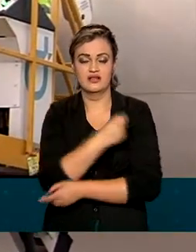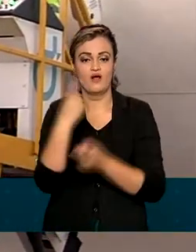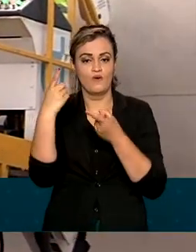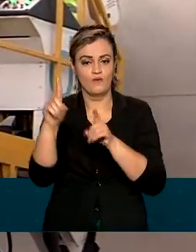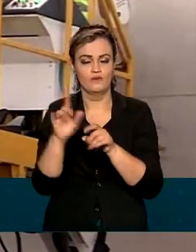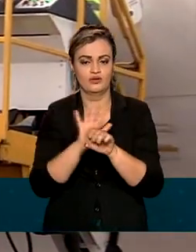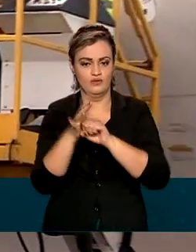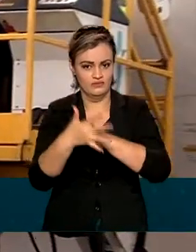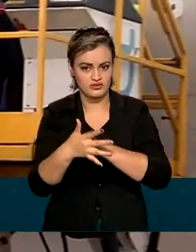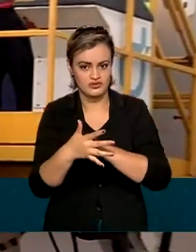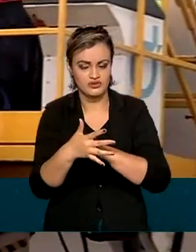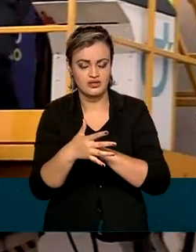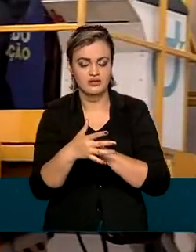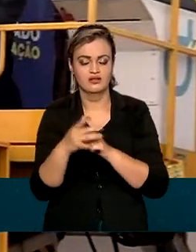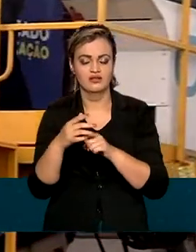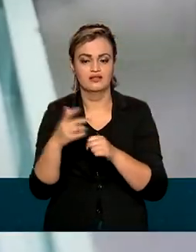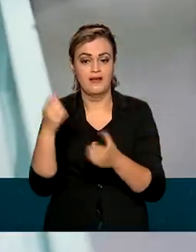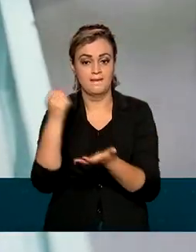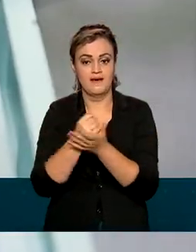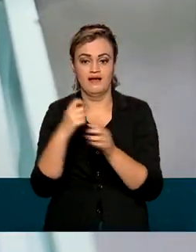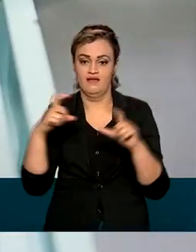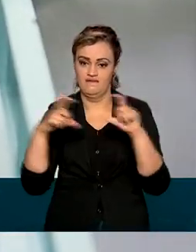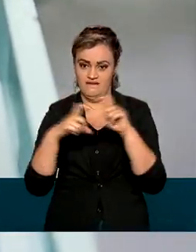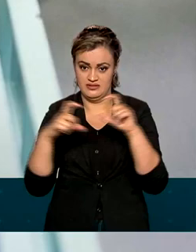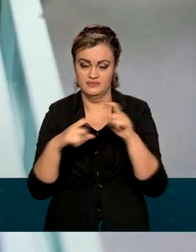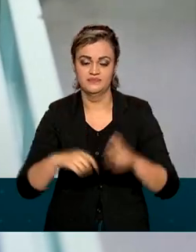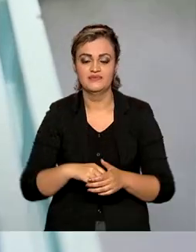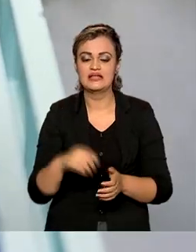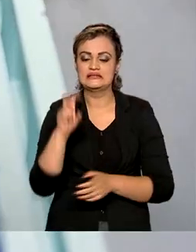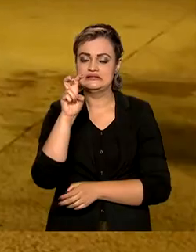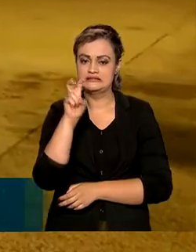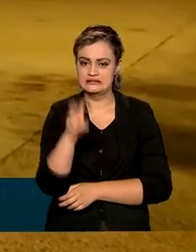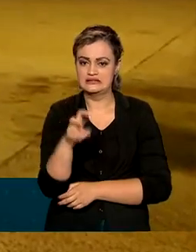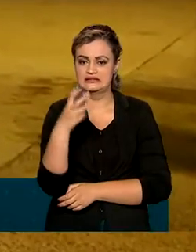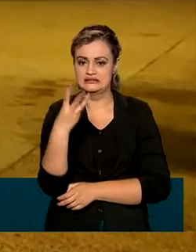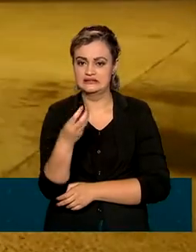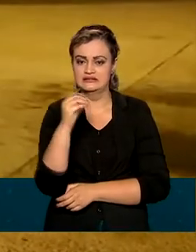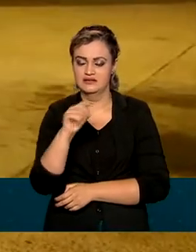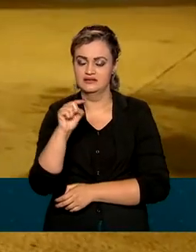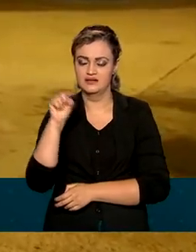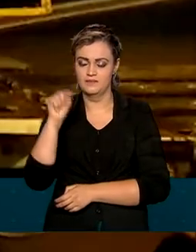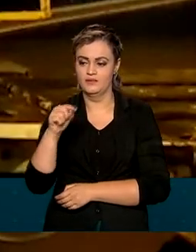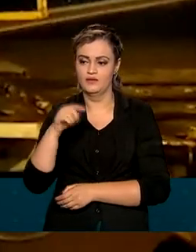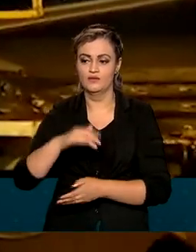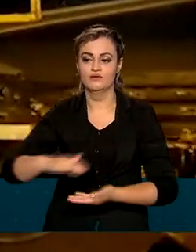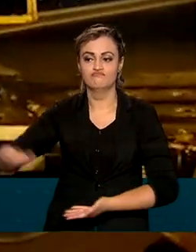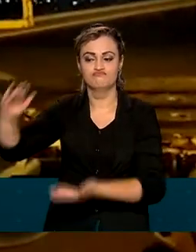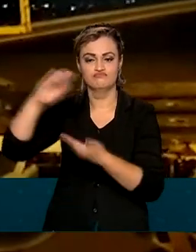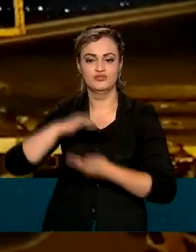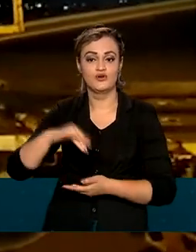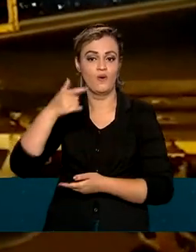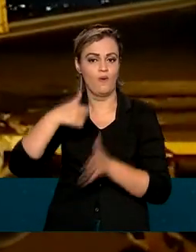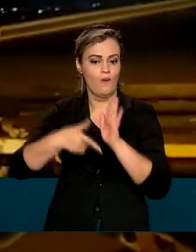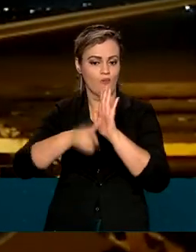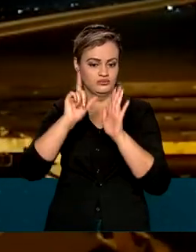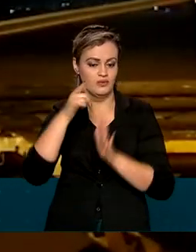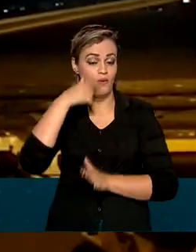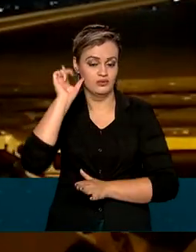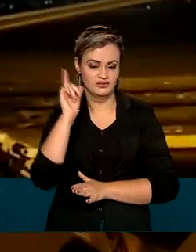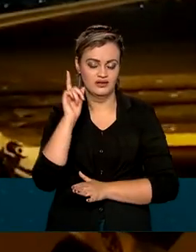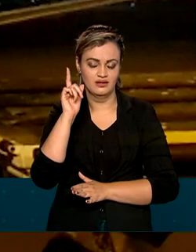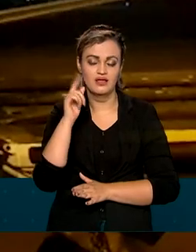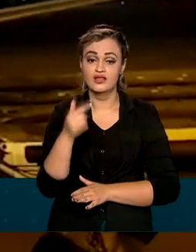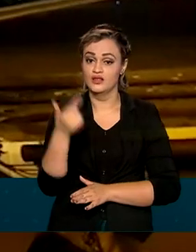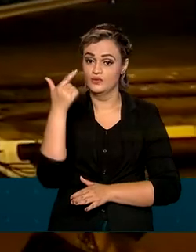contra a Covid-19 da Pfizer. São 530 mil doses que desembarcaram ontem no país e duas